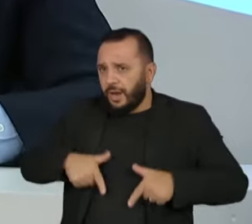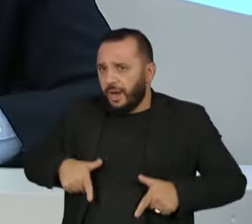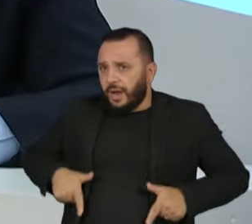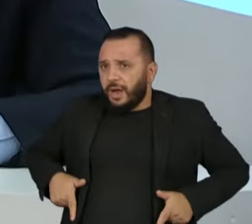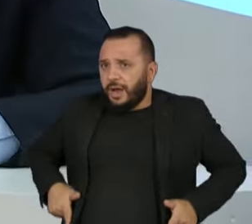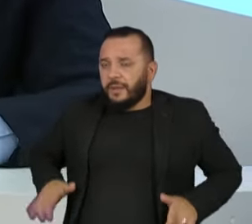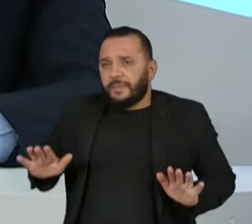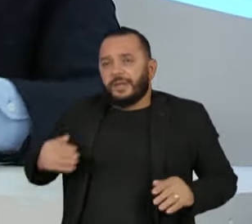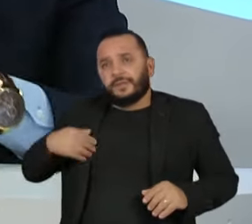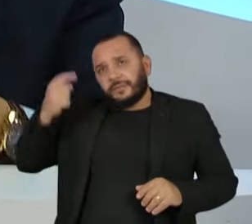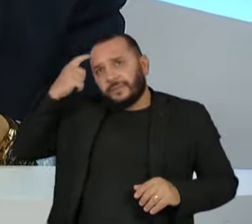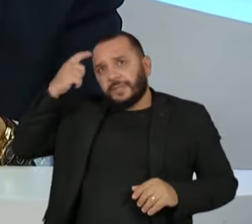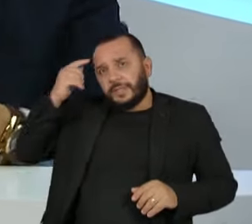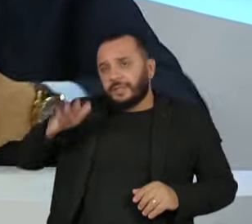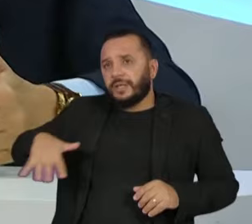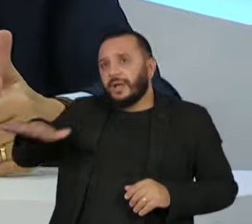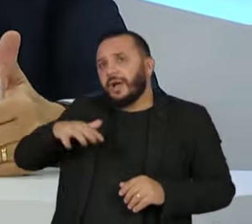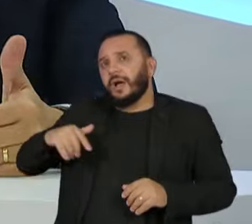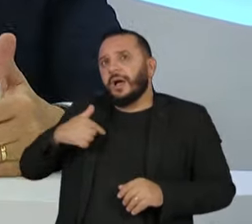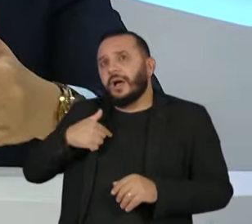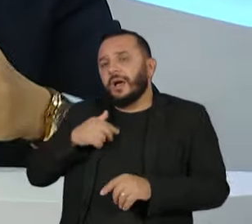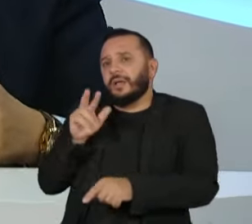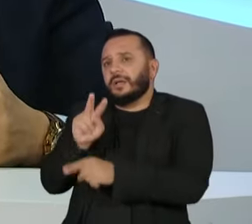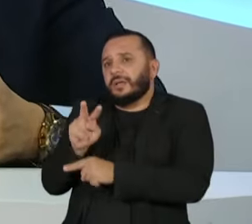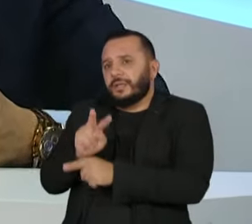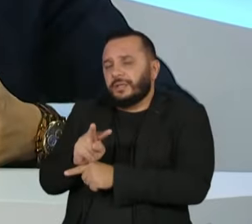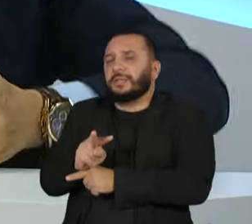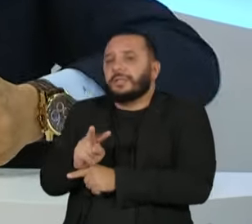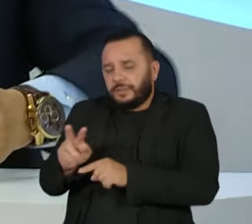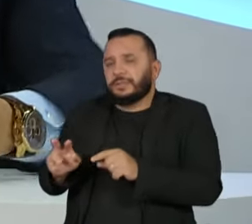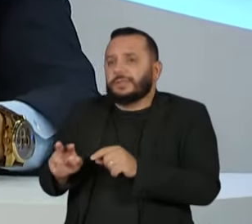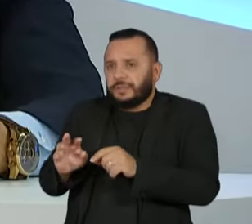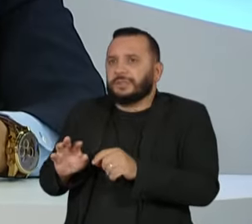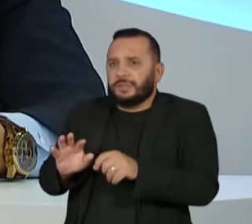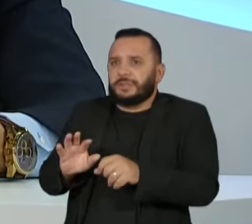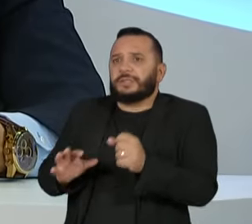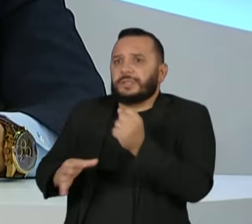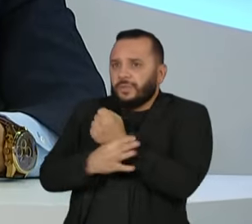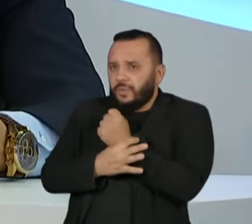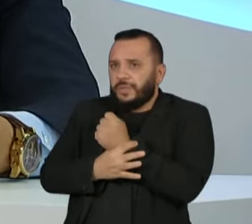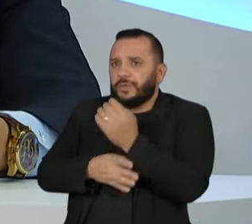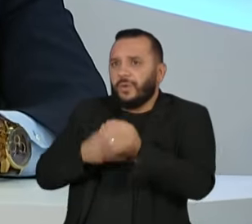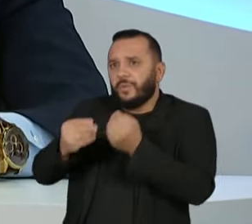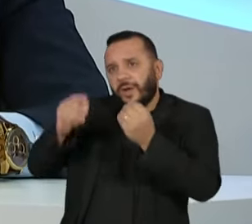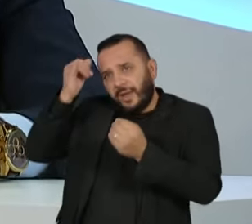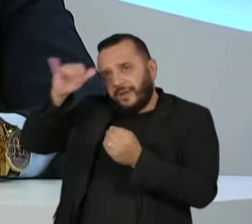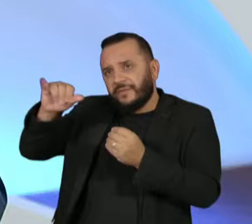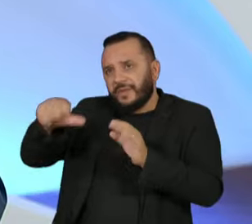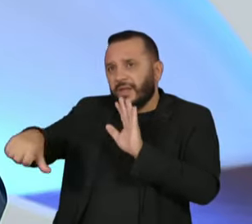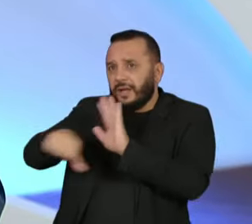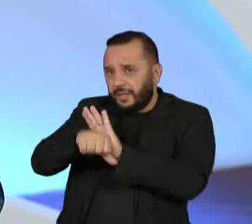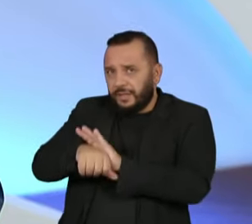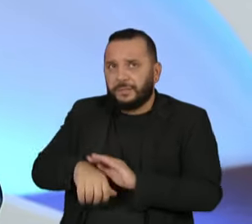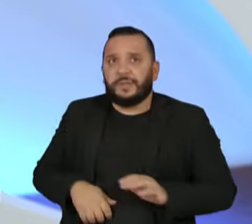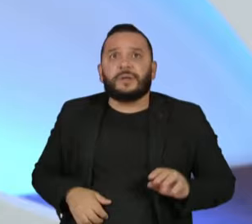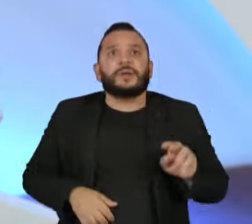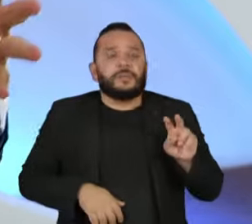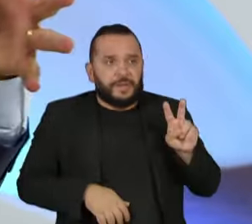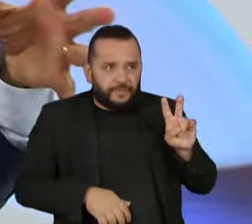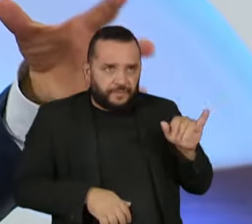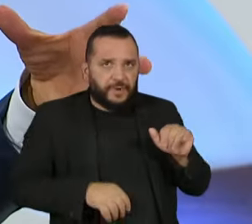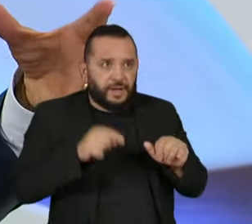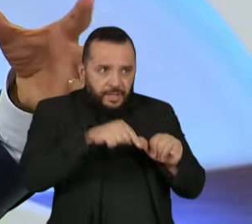Não se pensa em segurança pública também sob a ótica preventiva, quer dizer, uma construção nesse sentido. Você não acha que já está na hora? Mas vai nessa